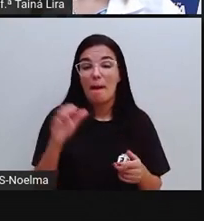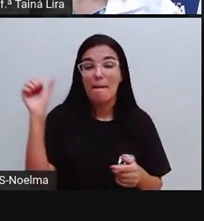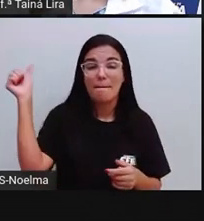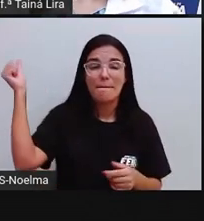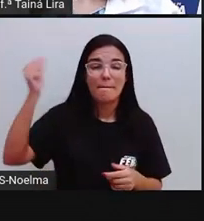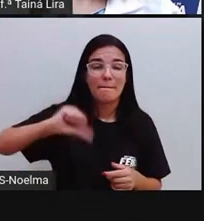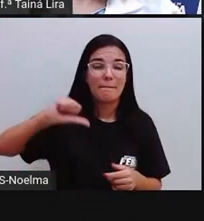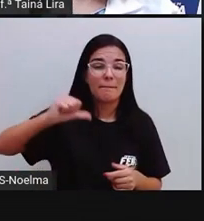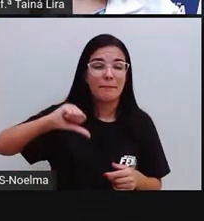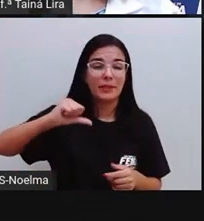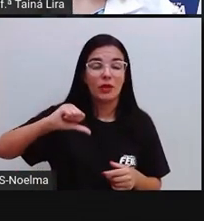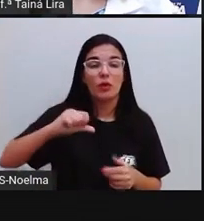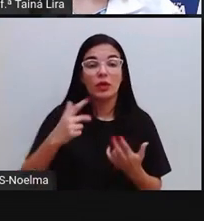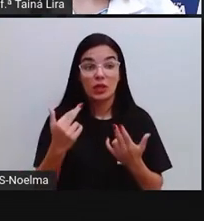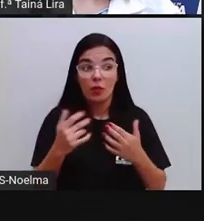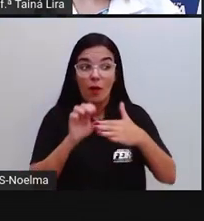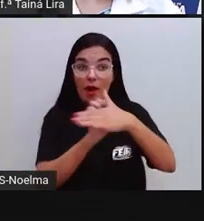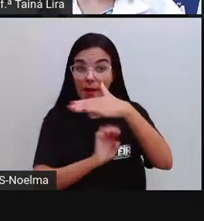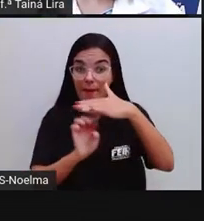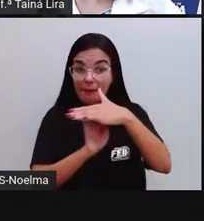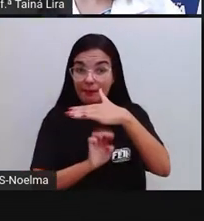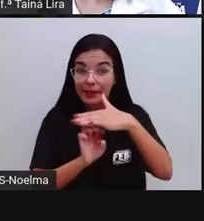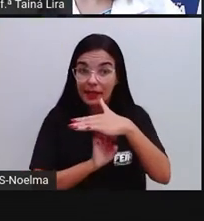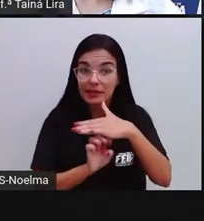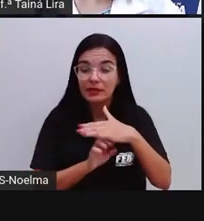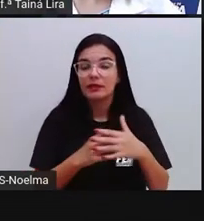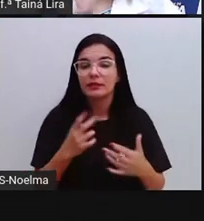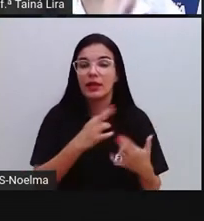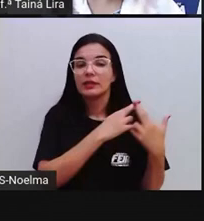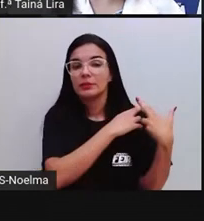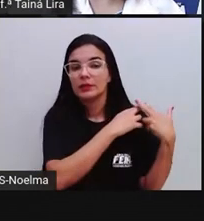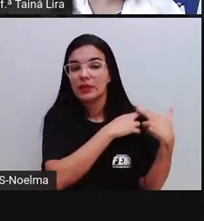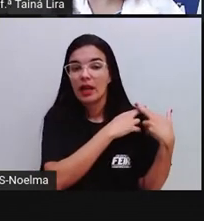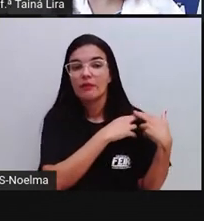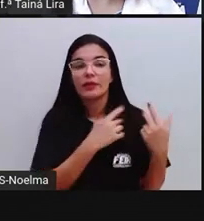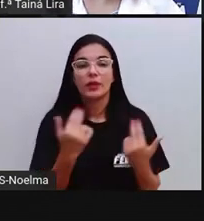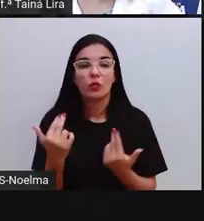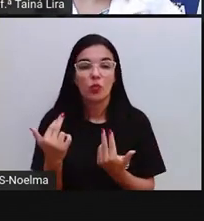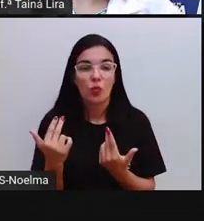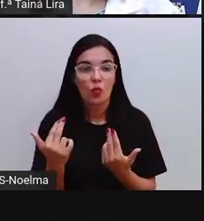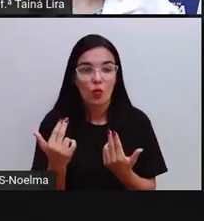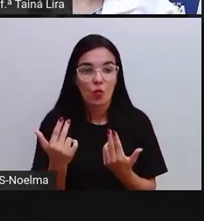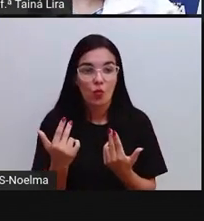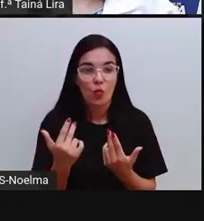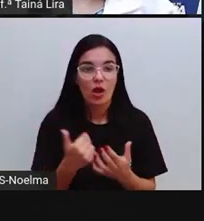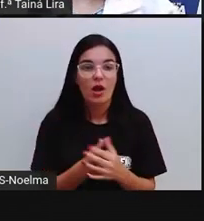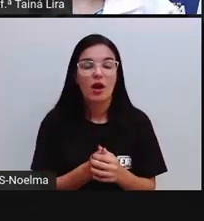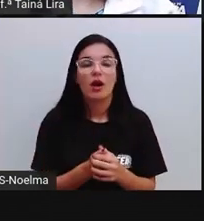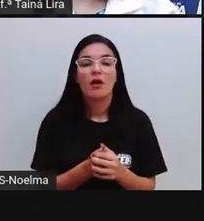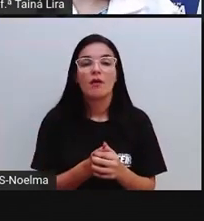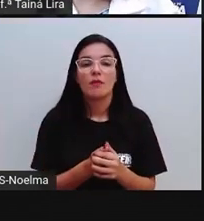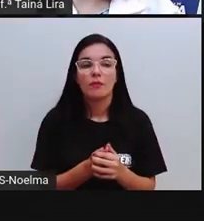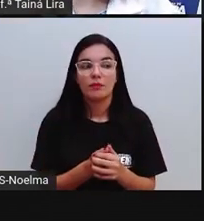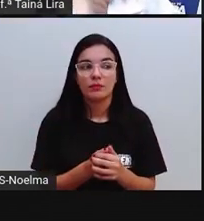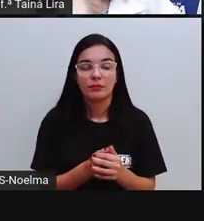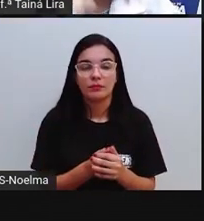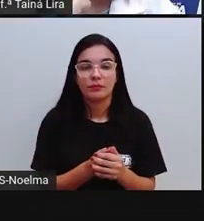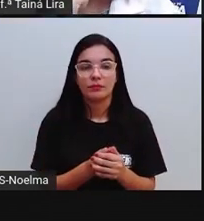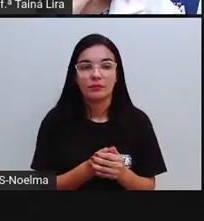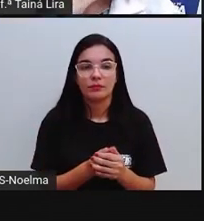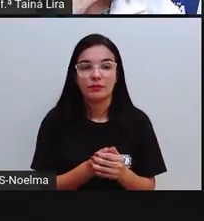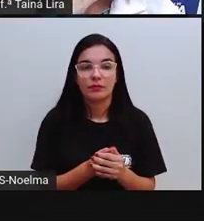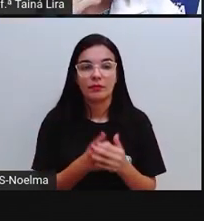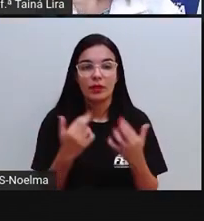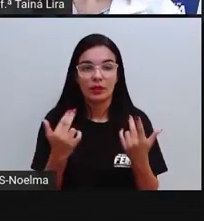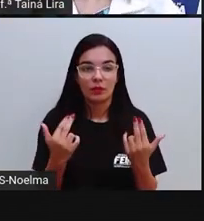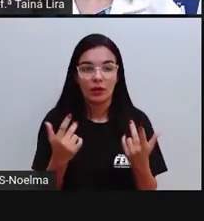foi a mesma empresa que era responsável lá em Mariana, que era responsável pela exploração, foi a mesma empresa, né, que era responsável pela exploração